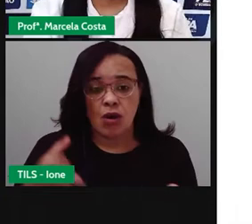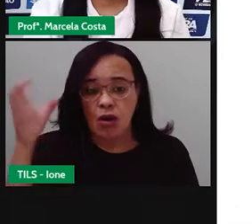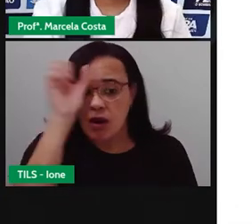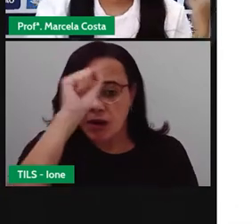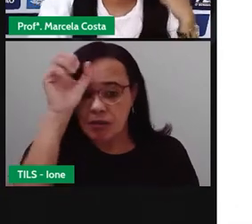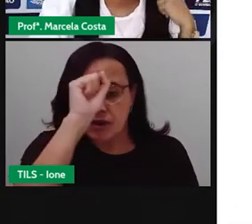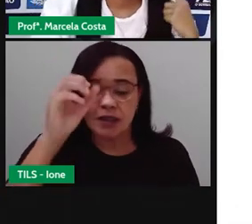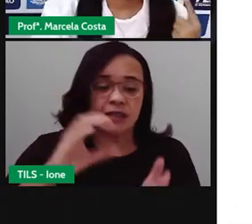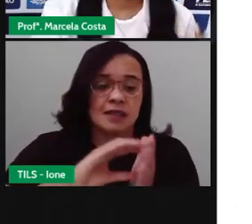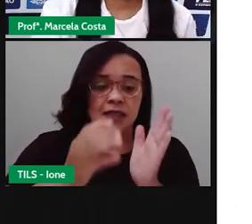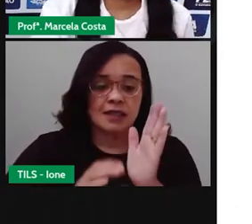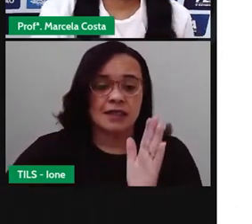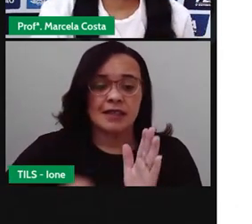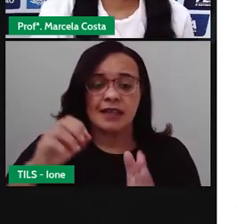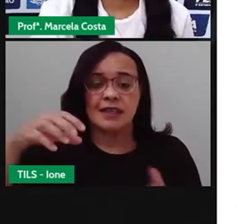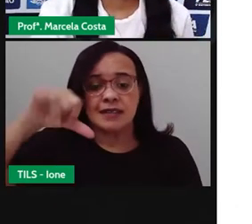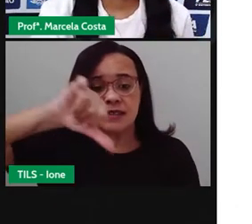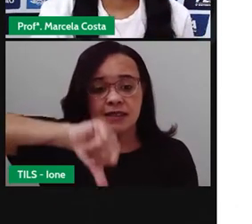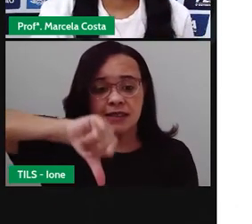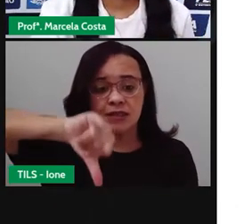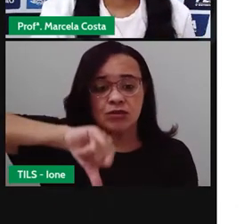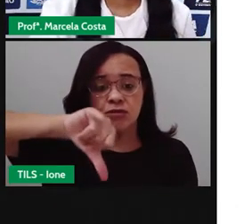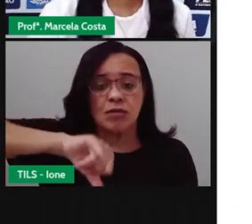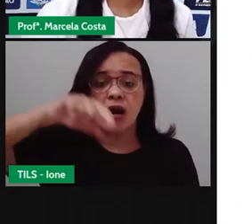características desse tempo.